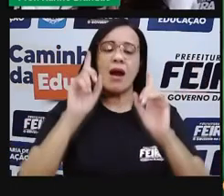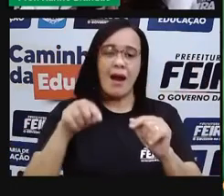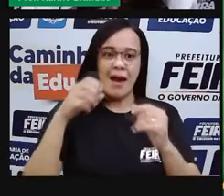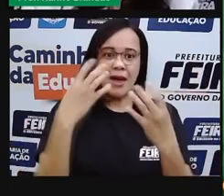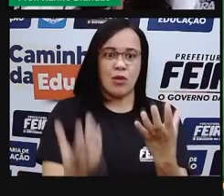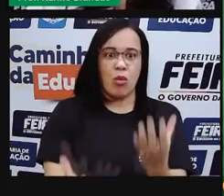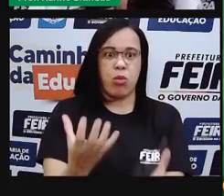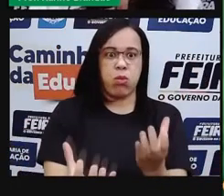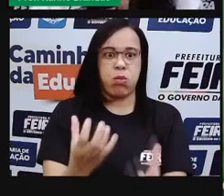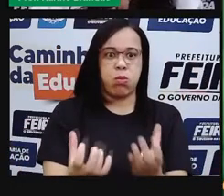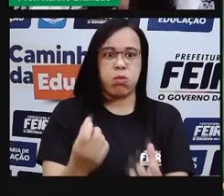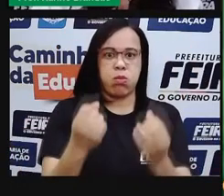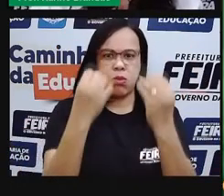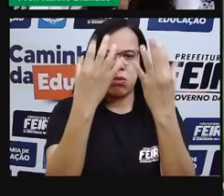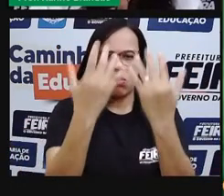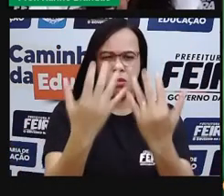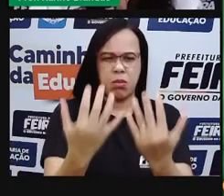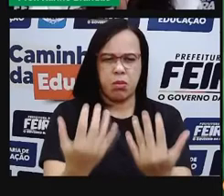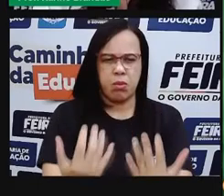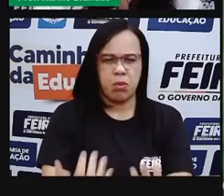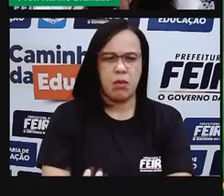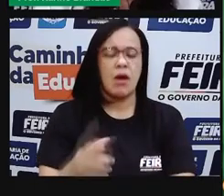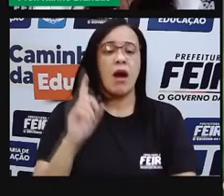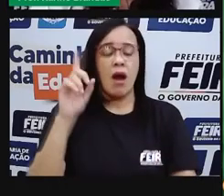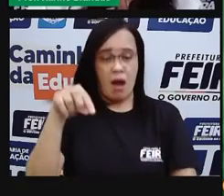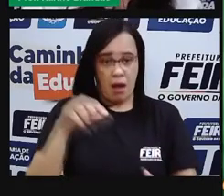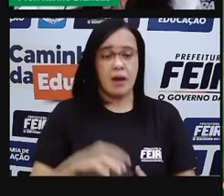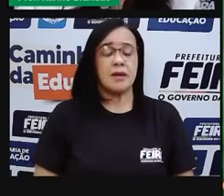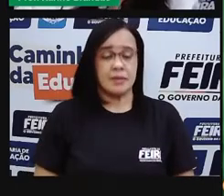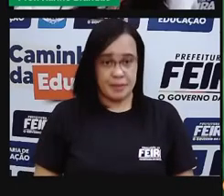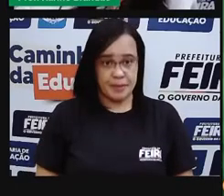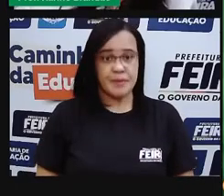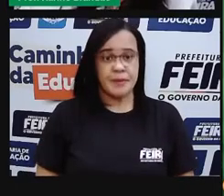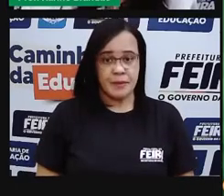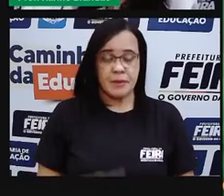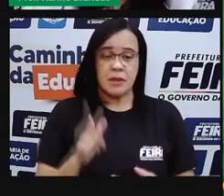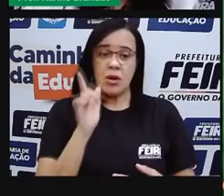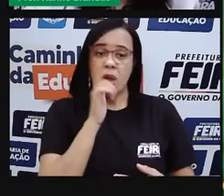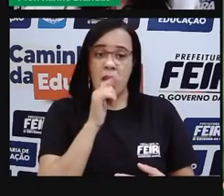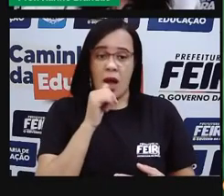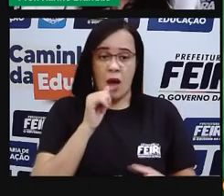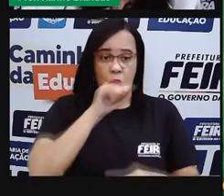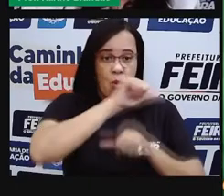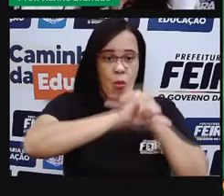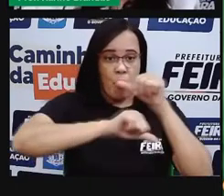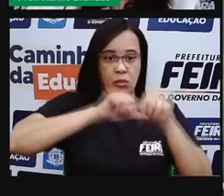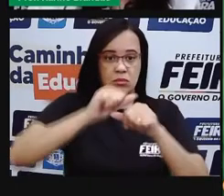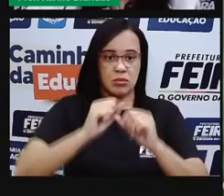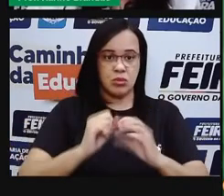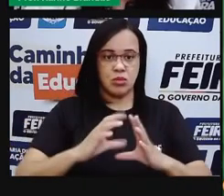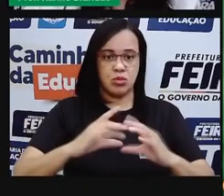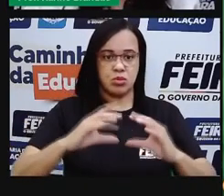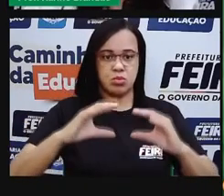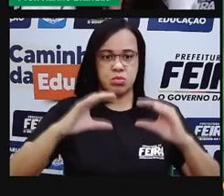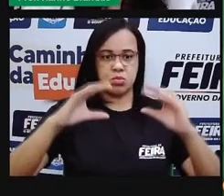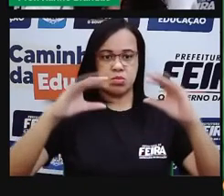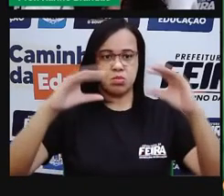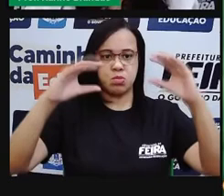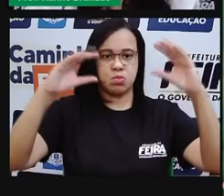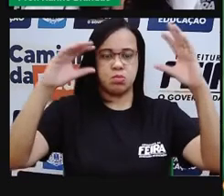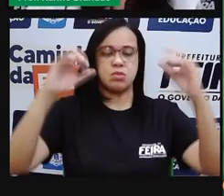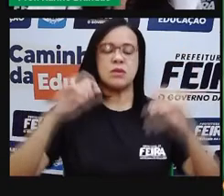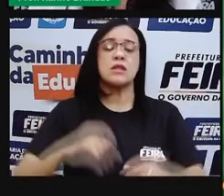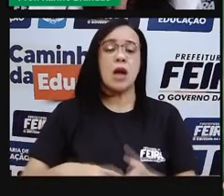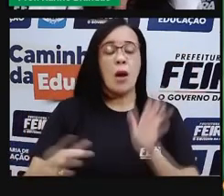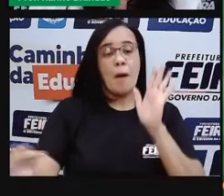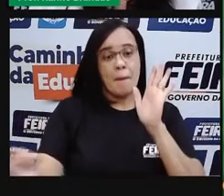Esse ponto onde a água começa a deixar de ser líquida e começa a virar vapor, é chamado de ponto de ebulição,